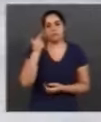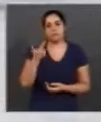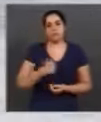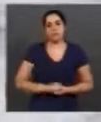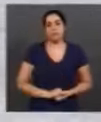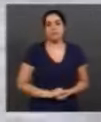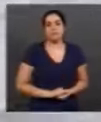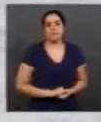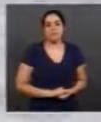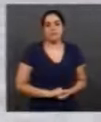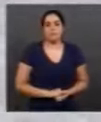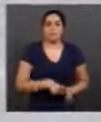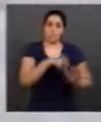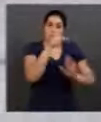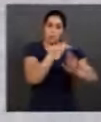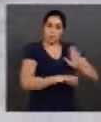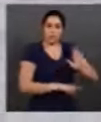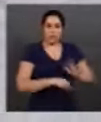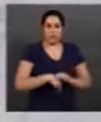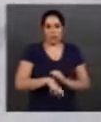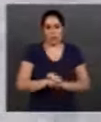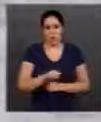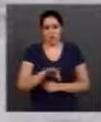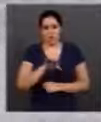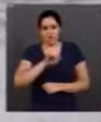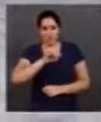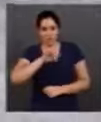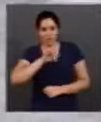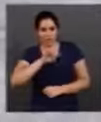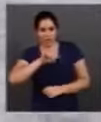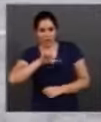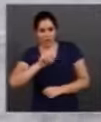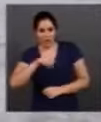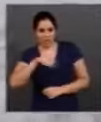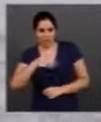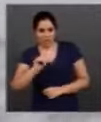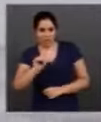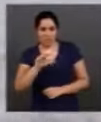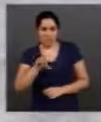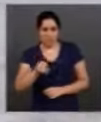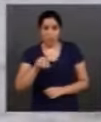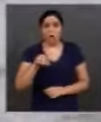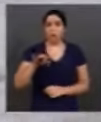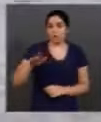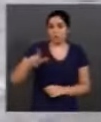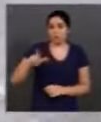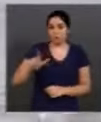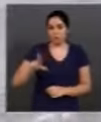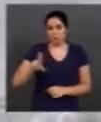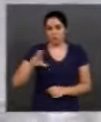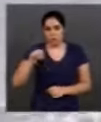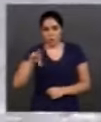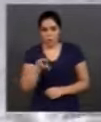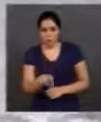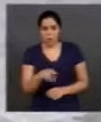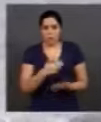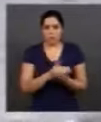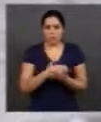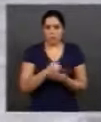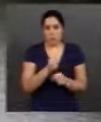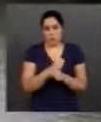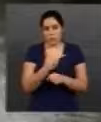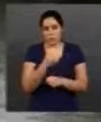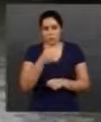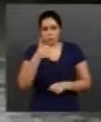O projeto Quantificação dos Teores de Flúor da Água de Abastecimento Público da cidade de Uberlândia começou em 2015